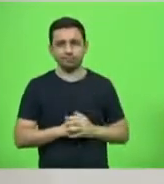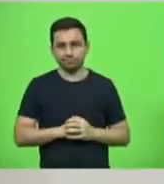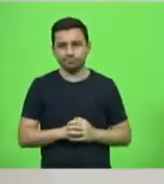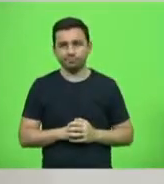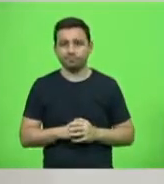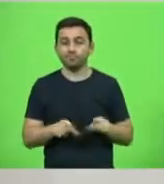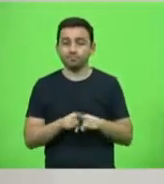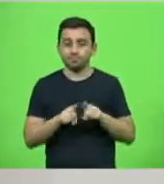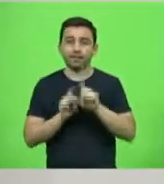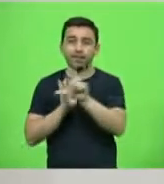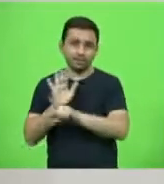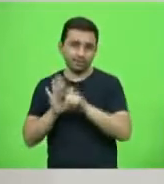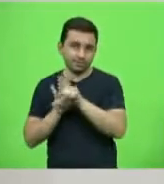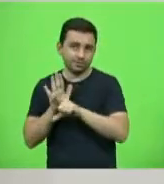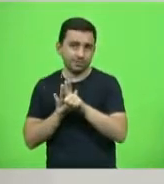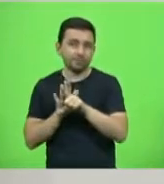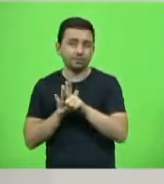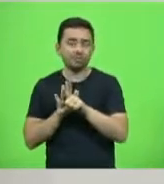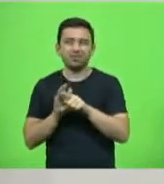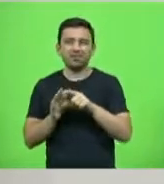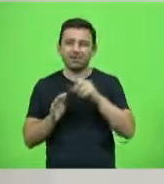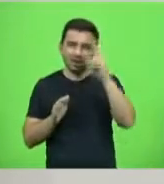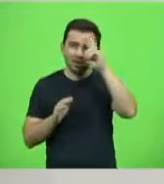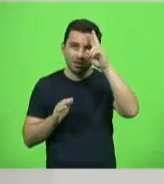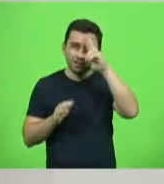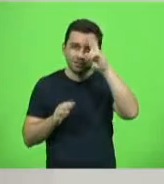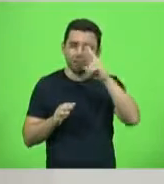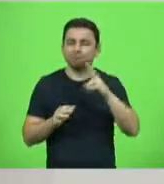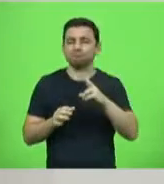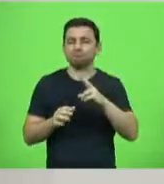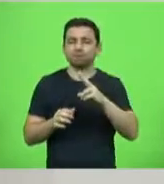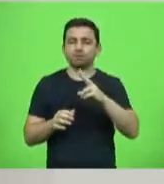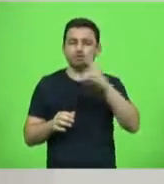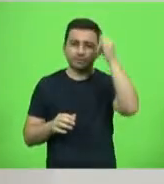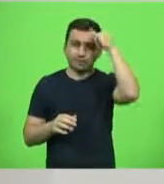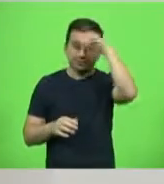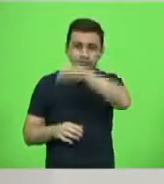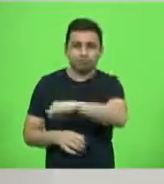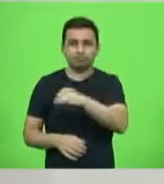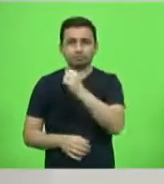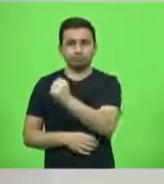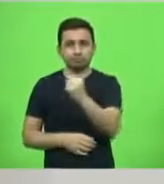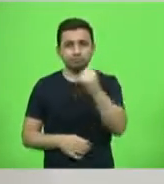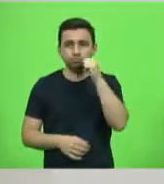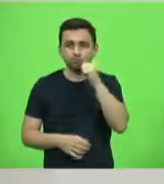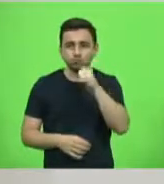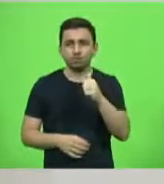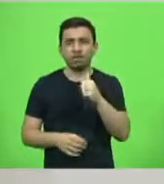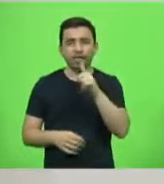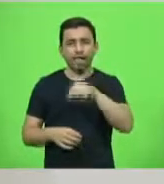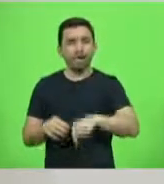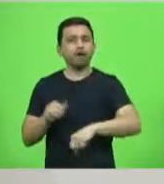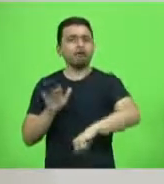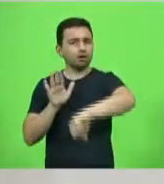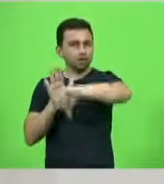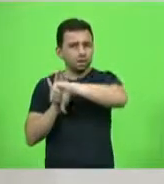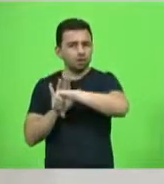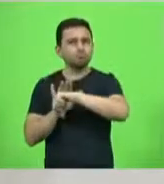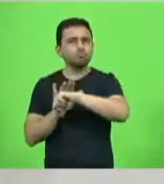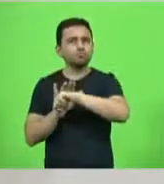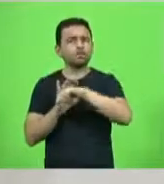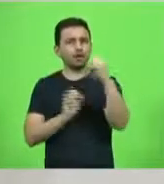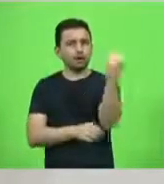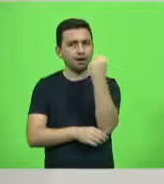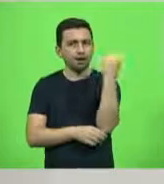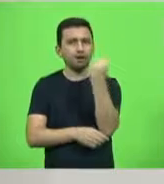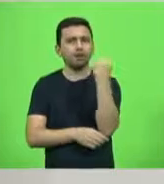legislação contra a violência como a lei do feminicídio, tornando esse crime hediondo, às leis sociais como a que regulou o